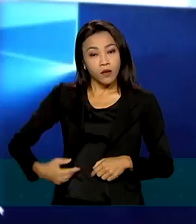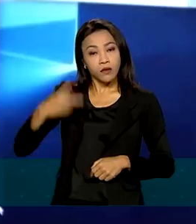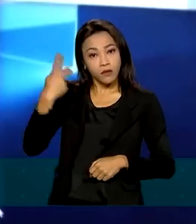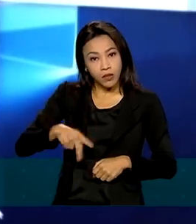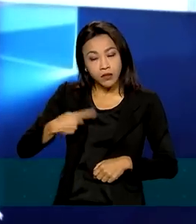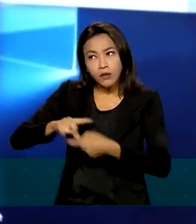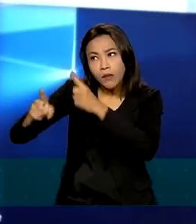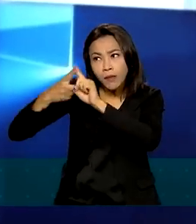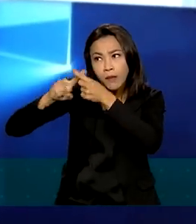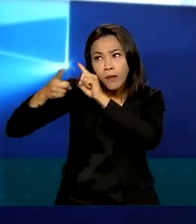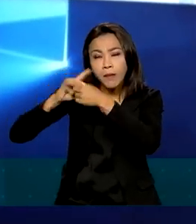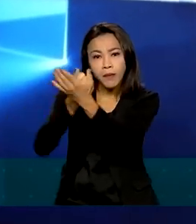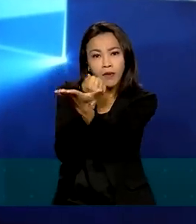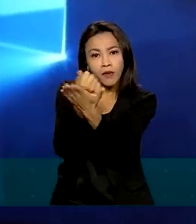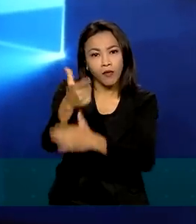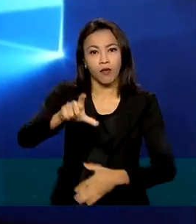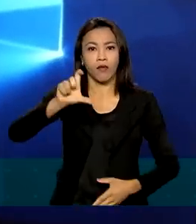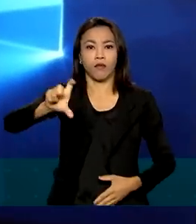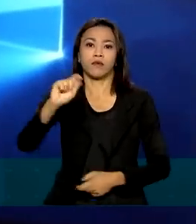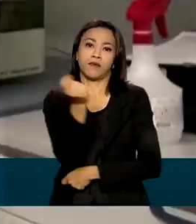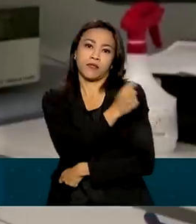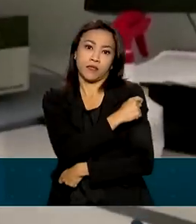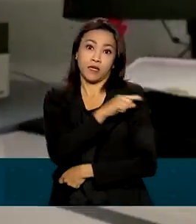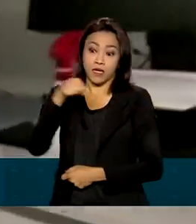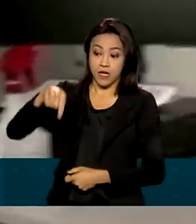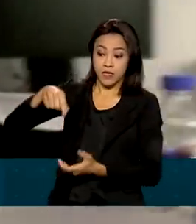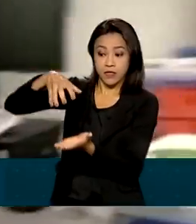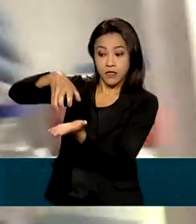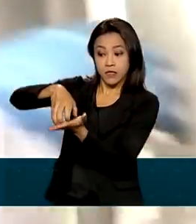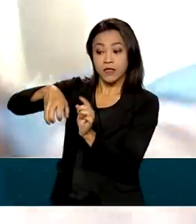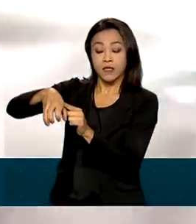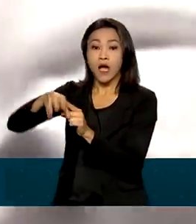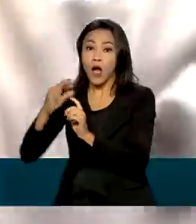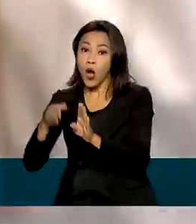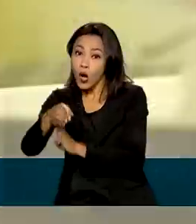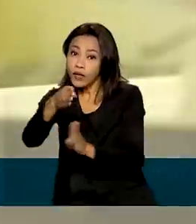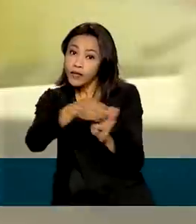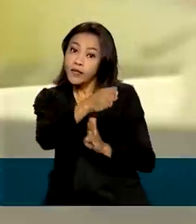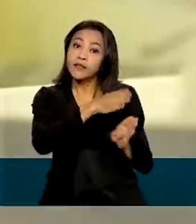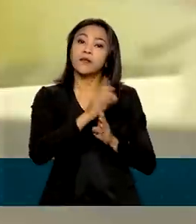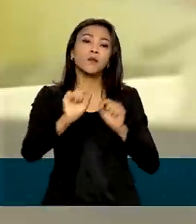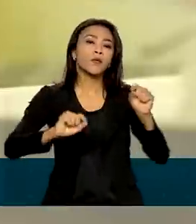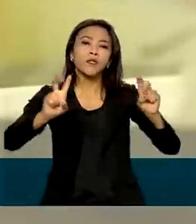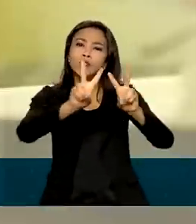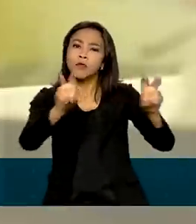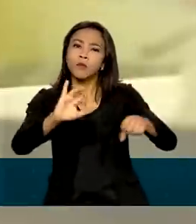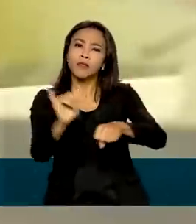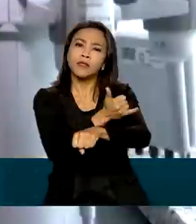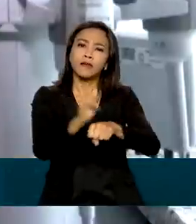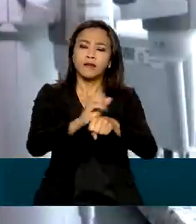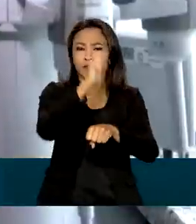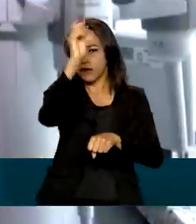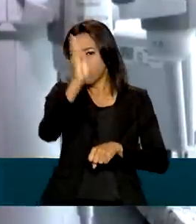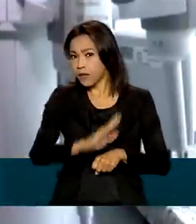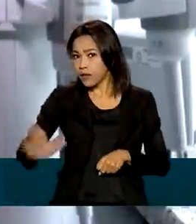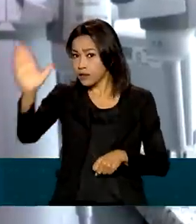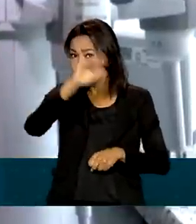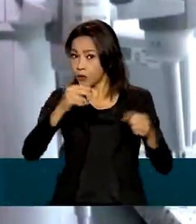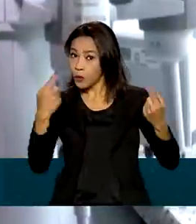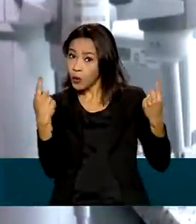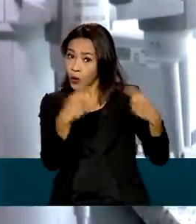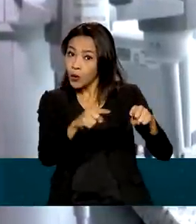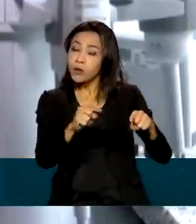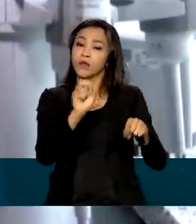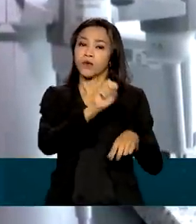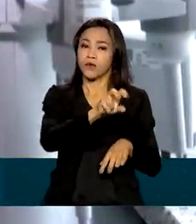vacinas. O Centro de Emergência recomenda a elaboração de uma estratégia nacional de vacinação contra o vírus, levando em conta